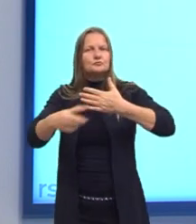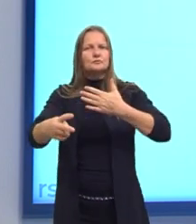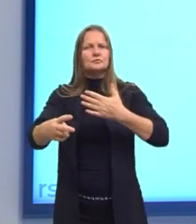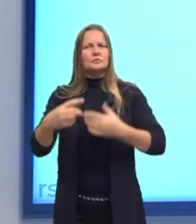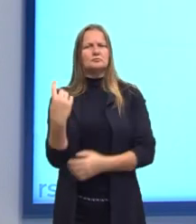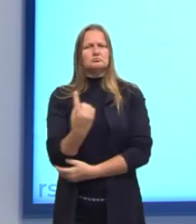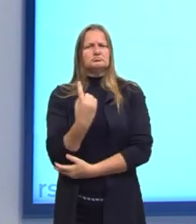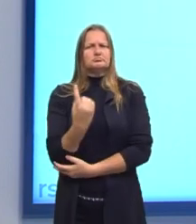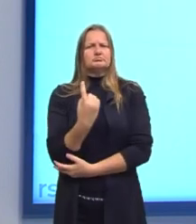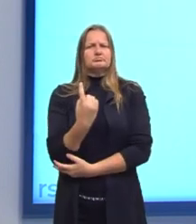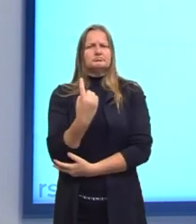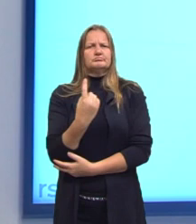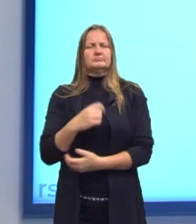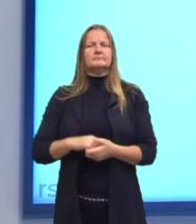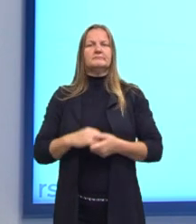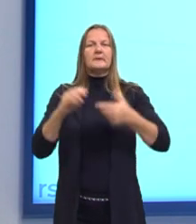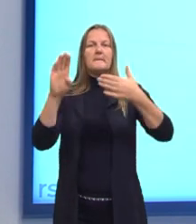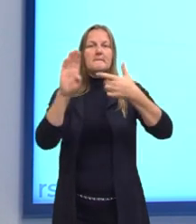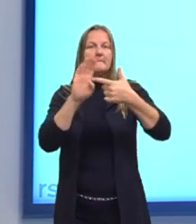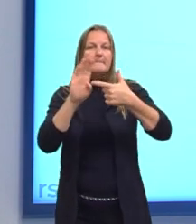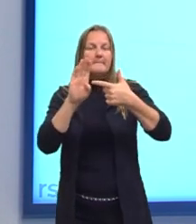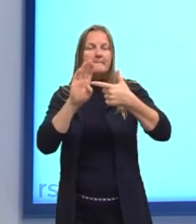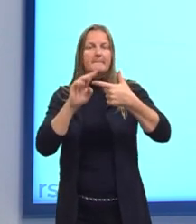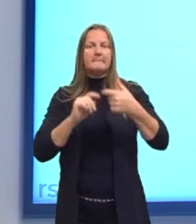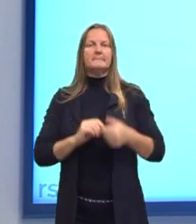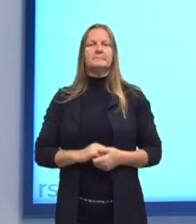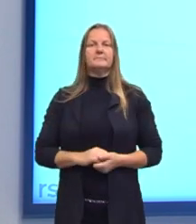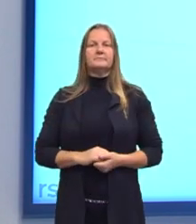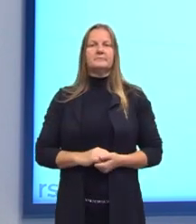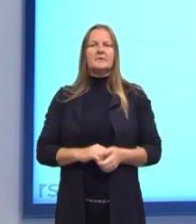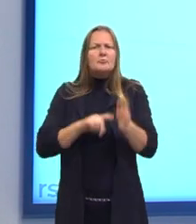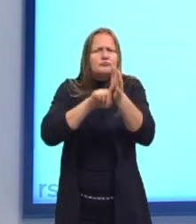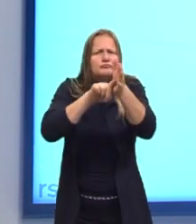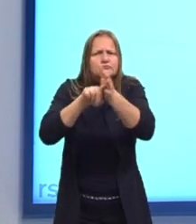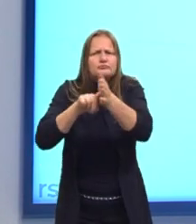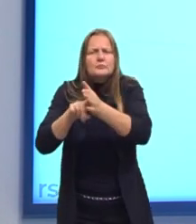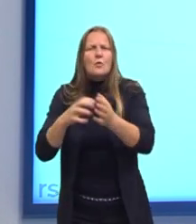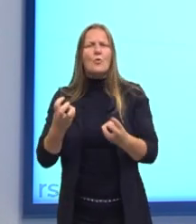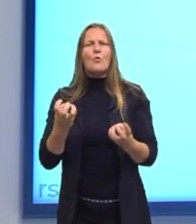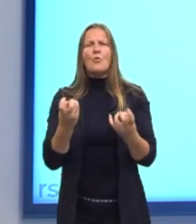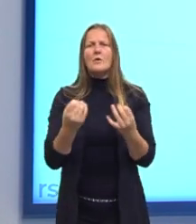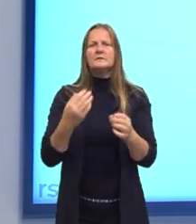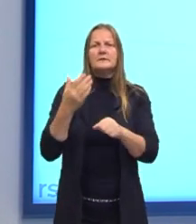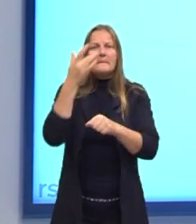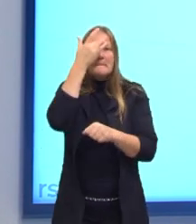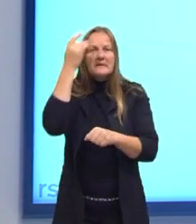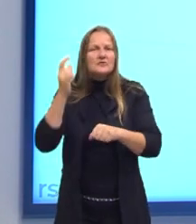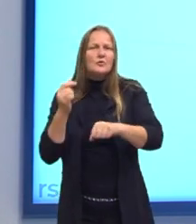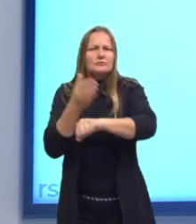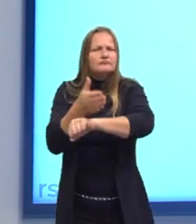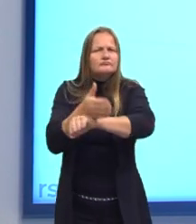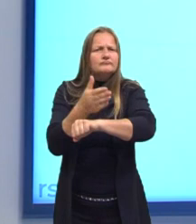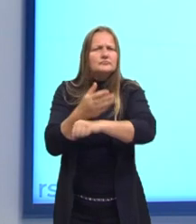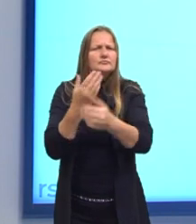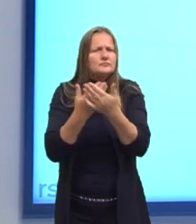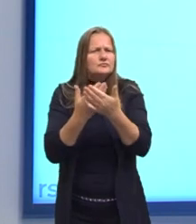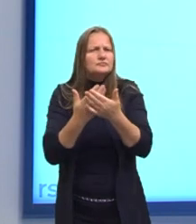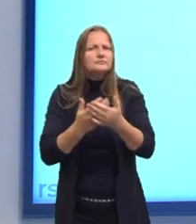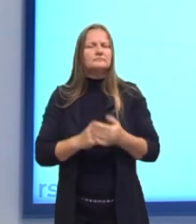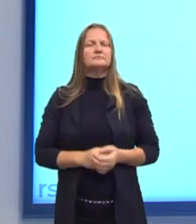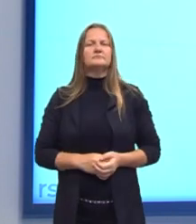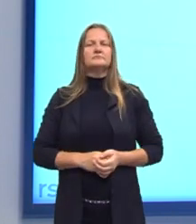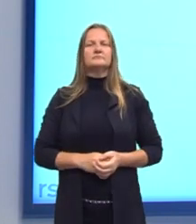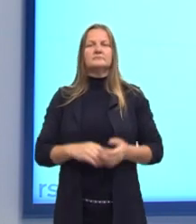solidão? Letra B. Questionar o número de participantes envolvidos no estudo?